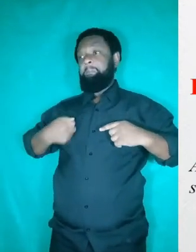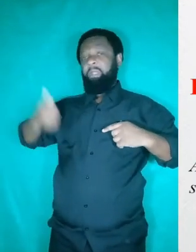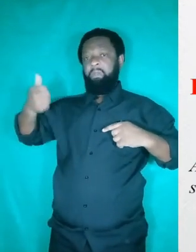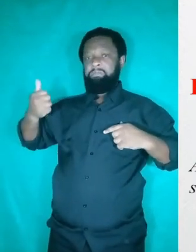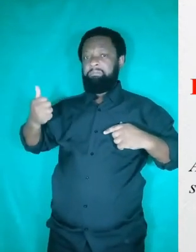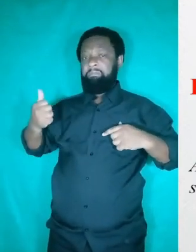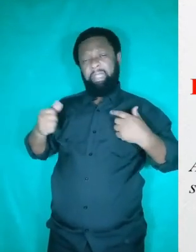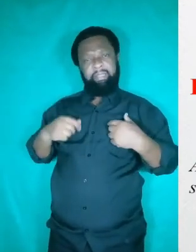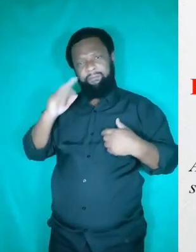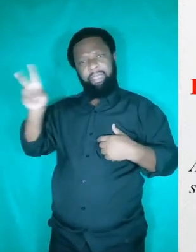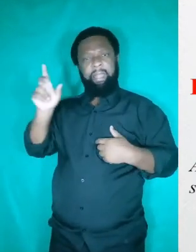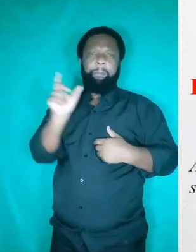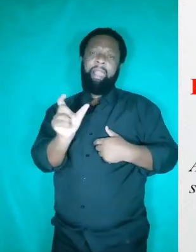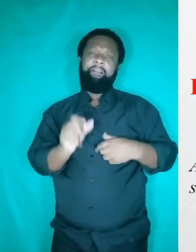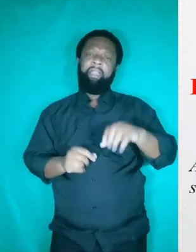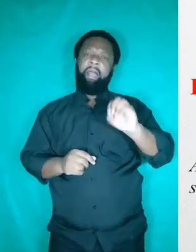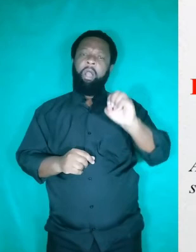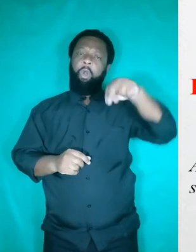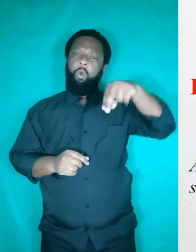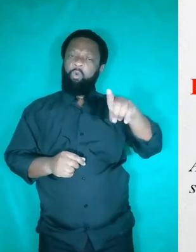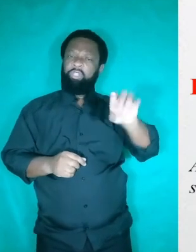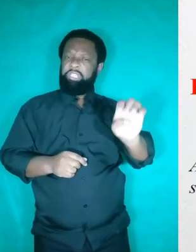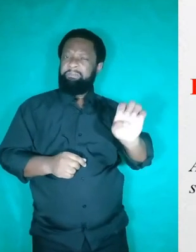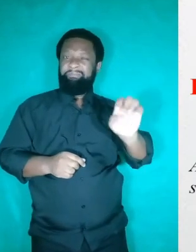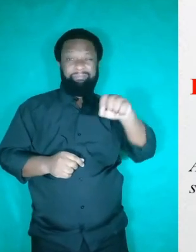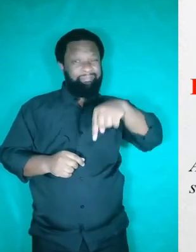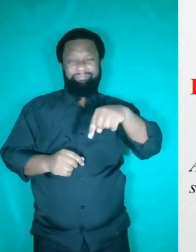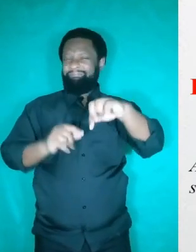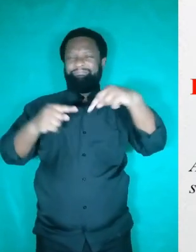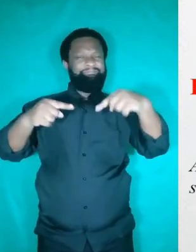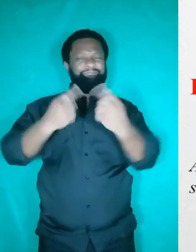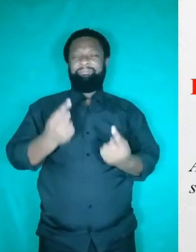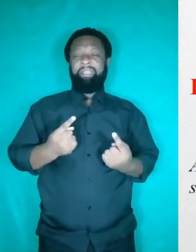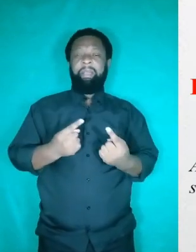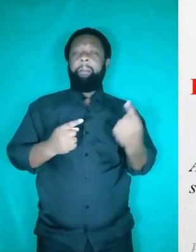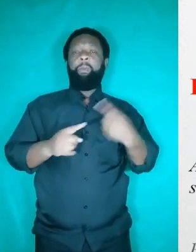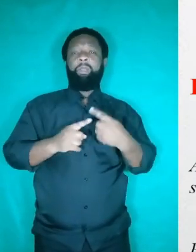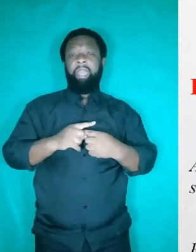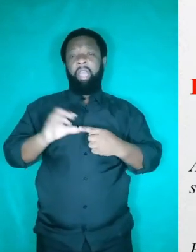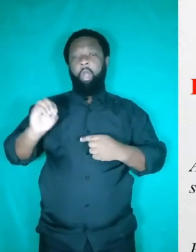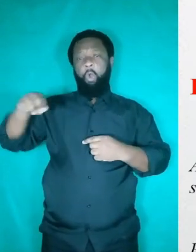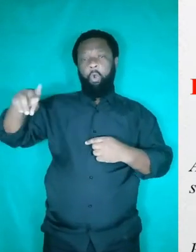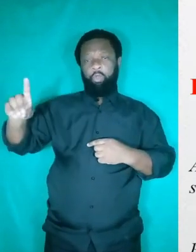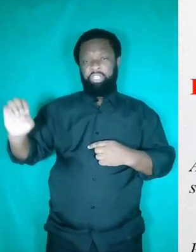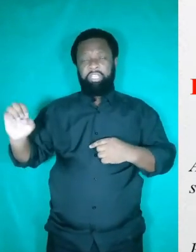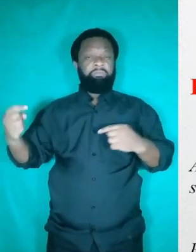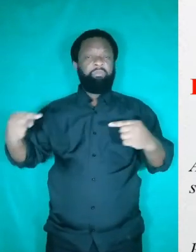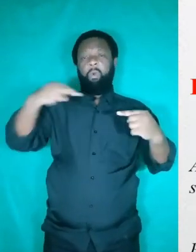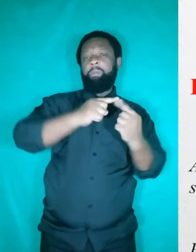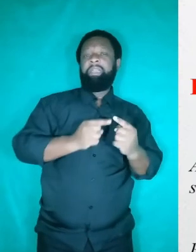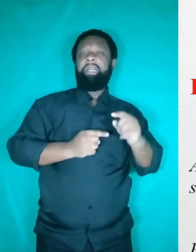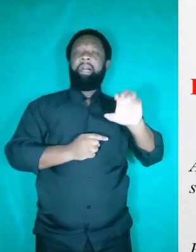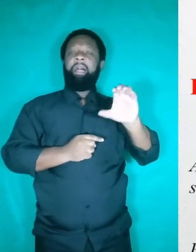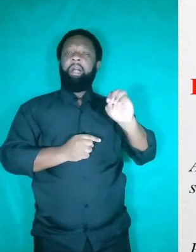ele foi usado para retomar contexto. E contexto não é um lugar. Já em... Para muitas famílias,